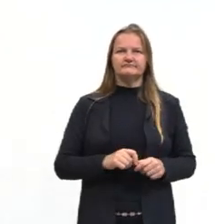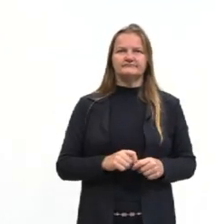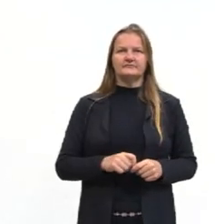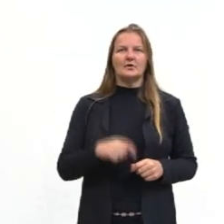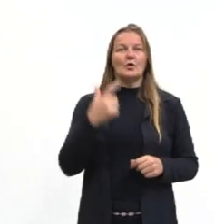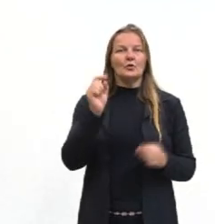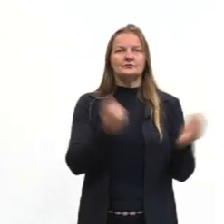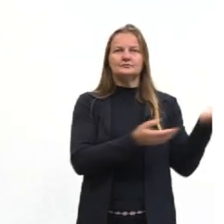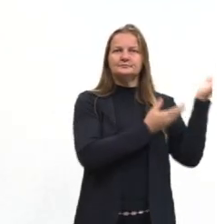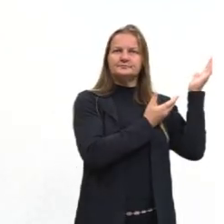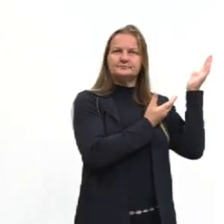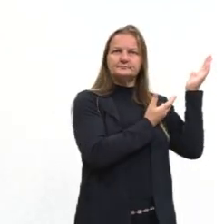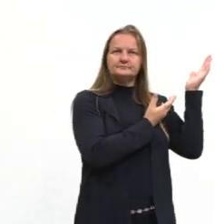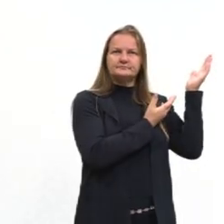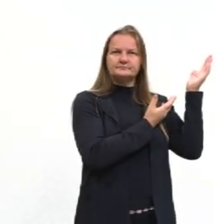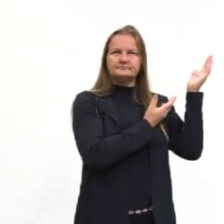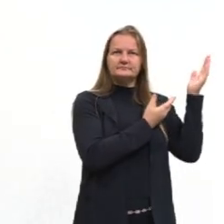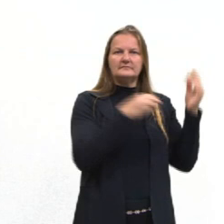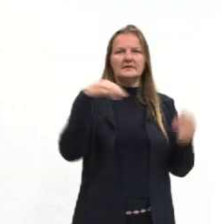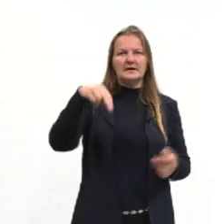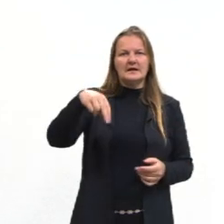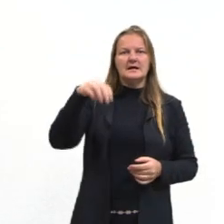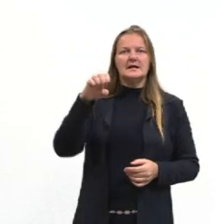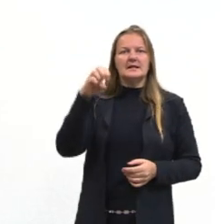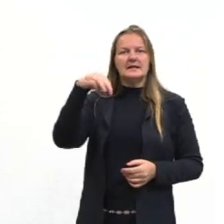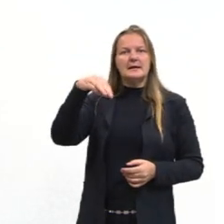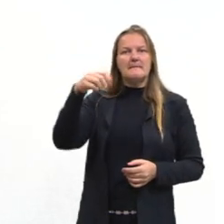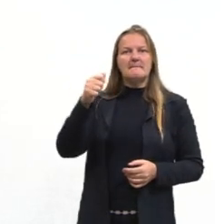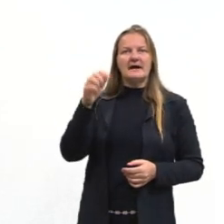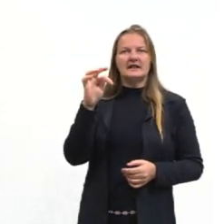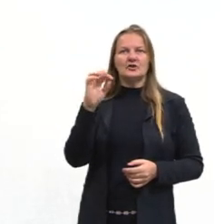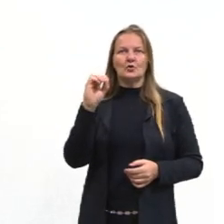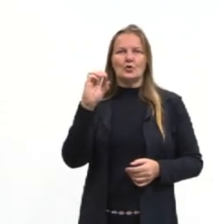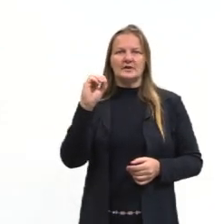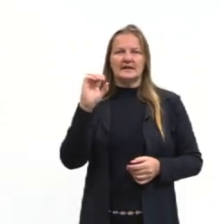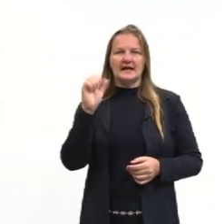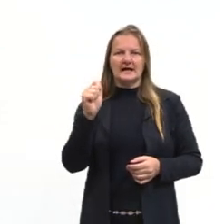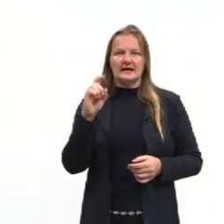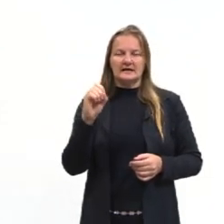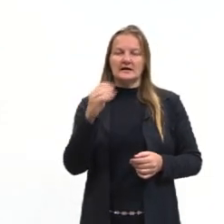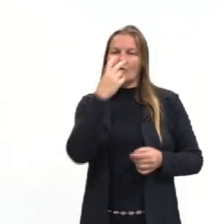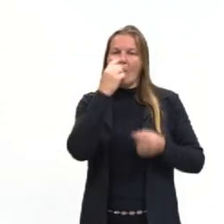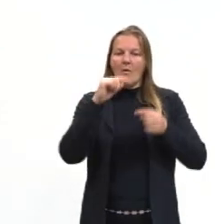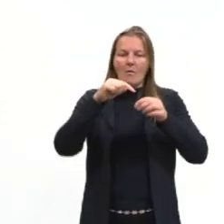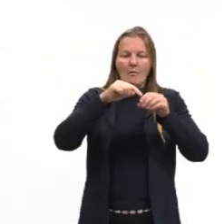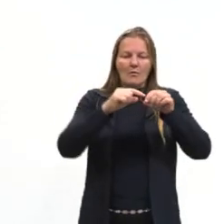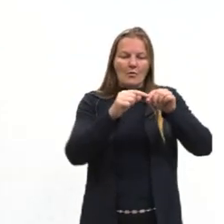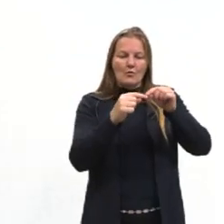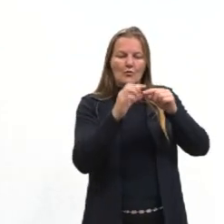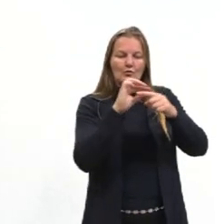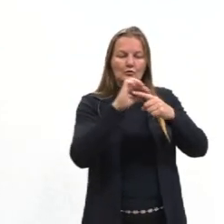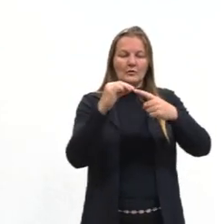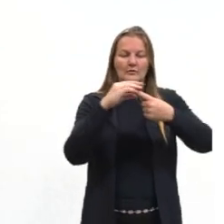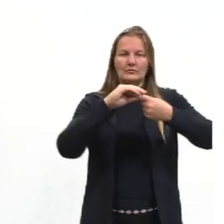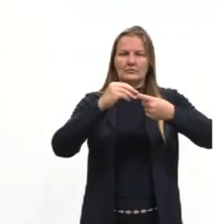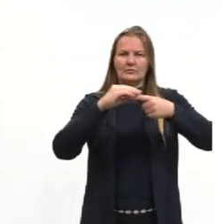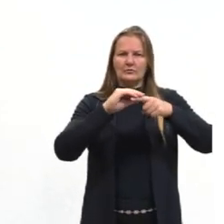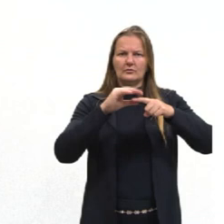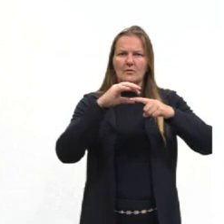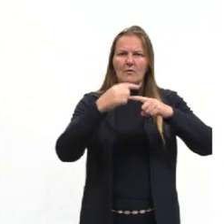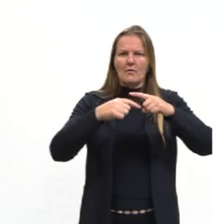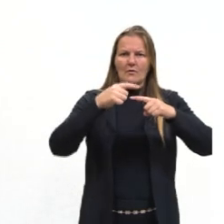Filonematuda. Esses aqui já são cilíndricos, tá gente? Não são achatados. Eles são cilíndricos e as